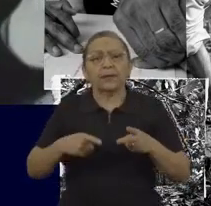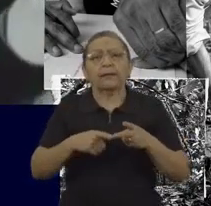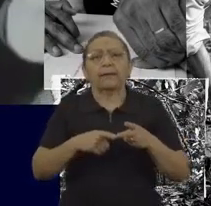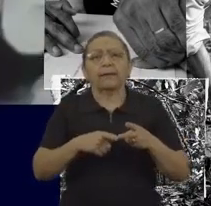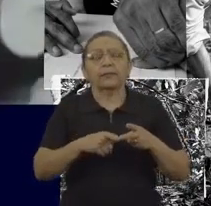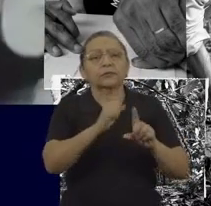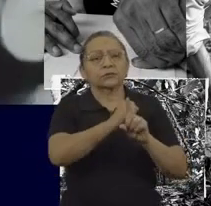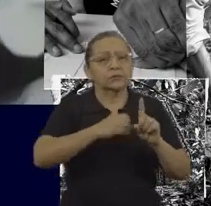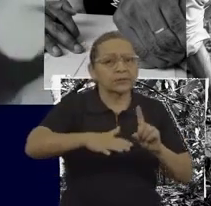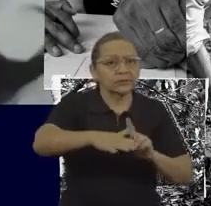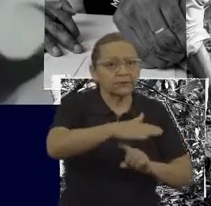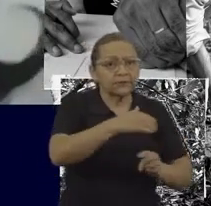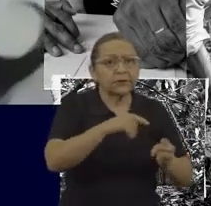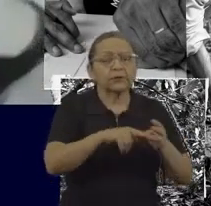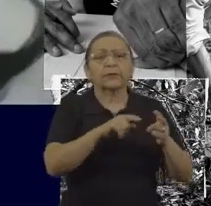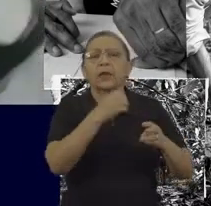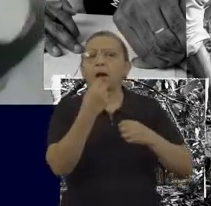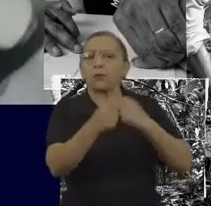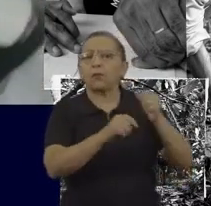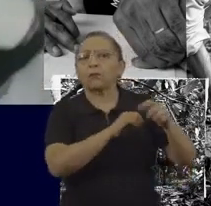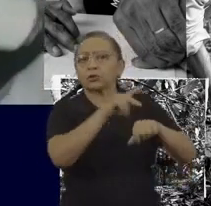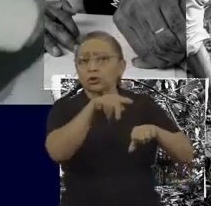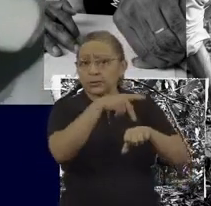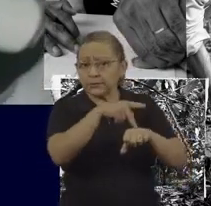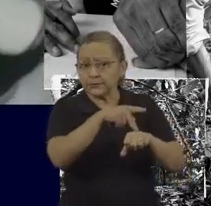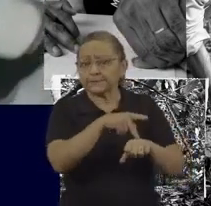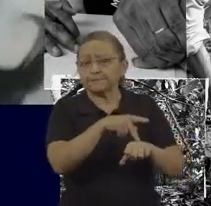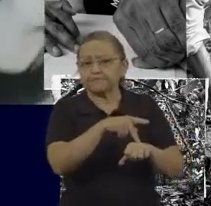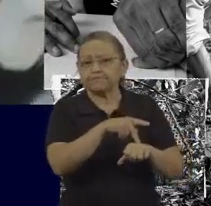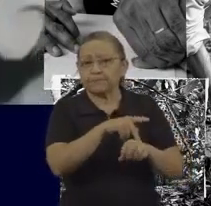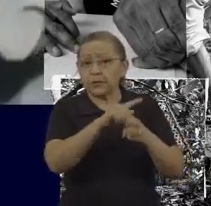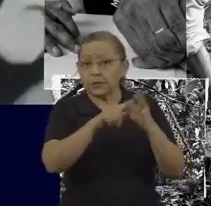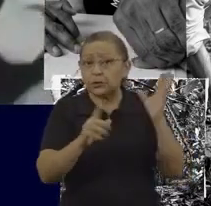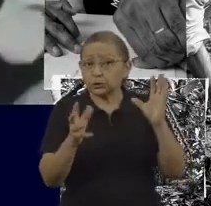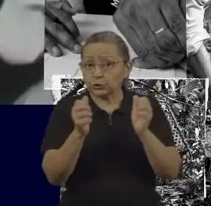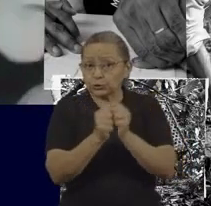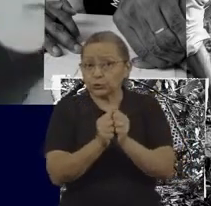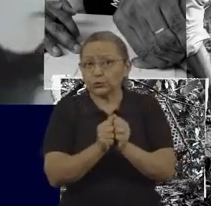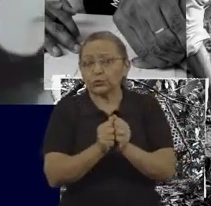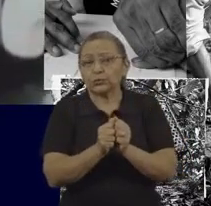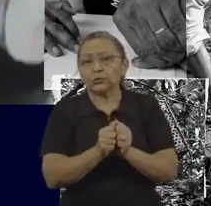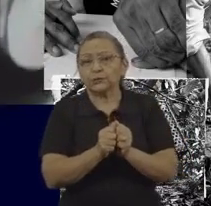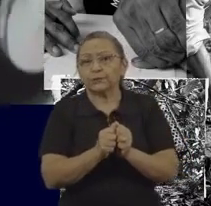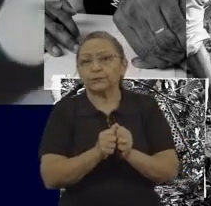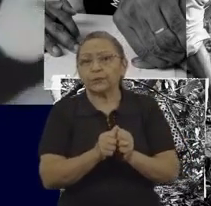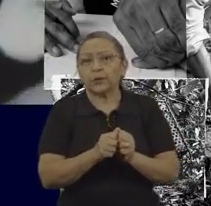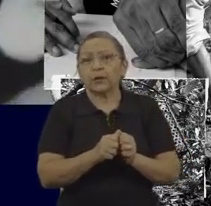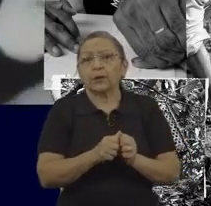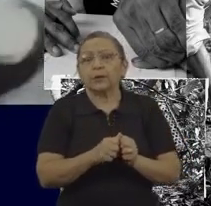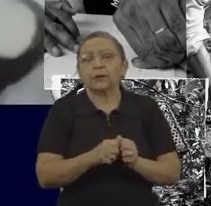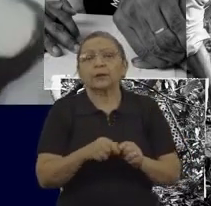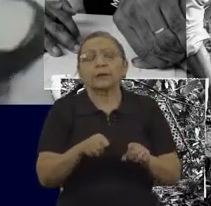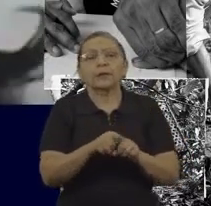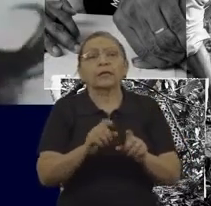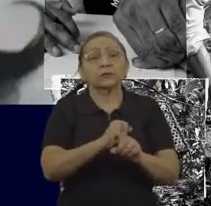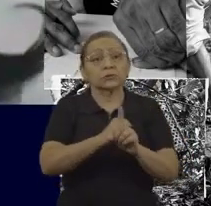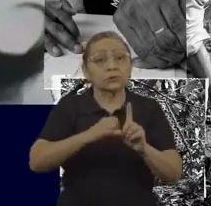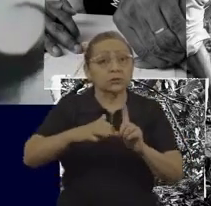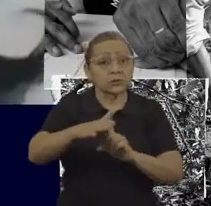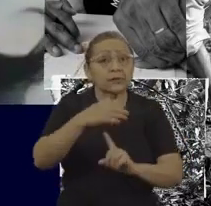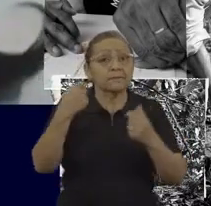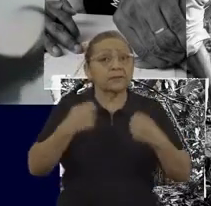sociedade civil, um diálogo muito intenso. Mas isso precisa ser colocado no mundo, a sociedade precisa saber